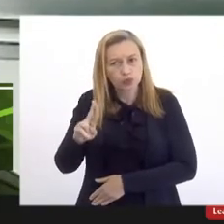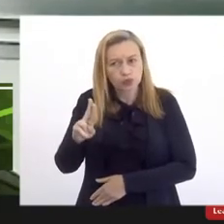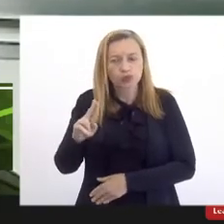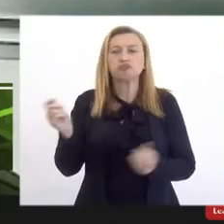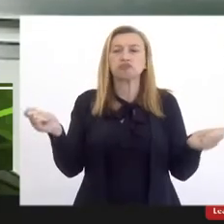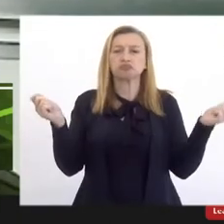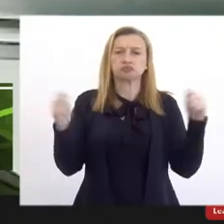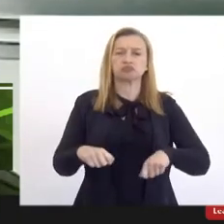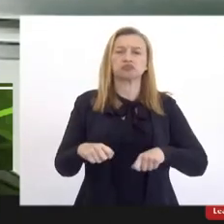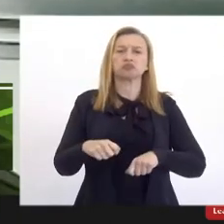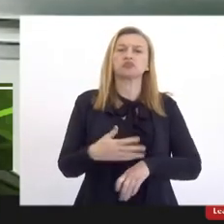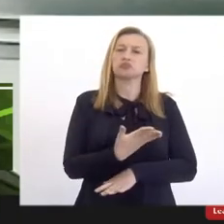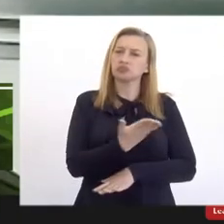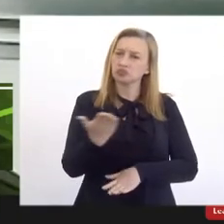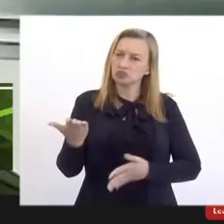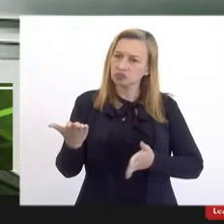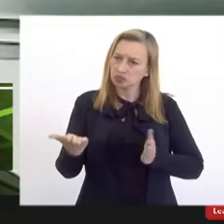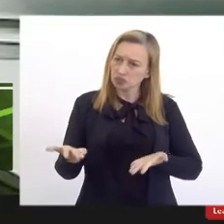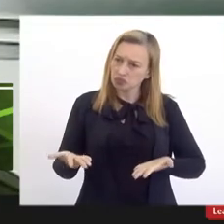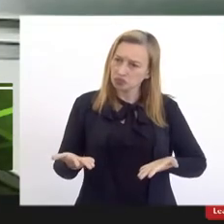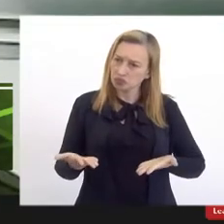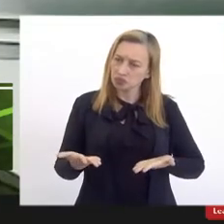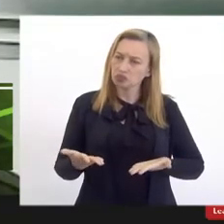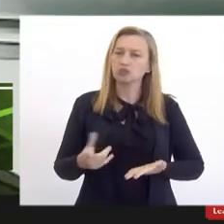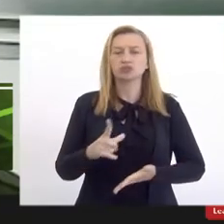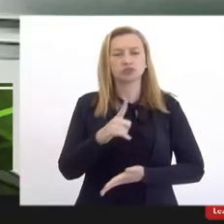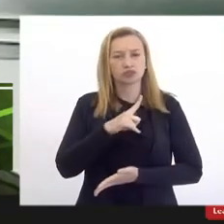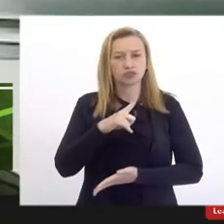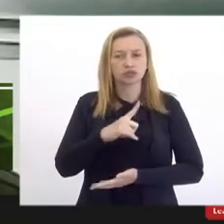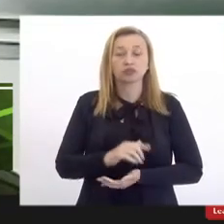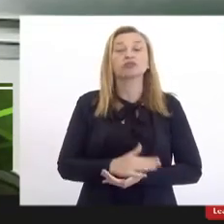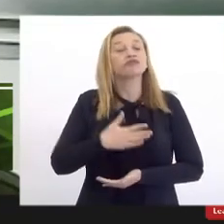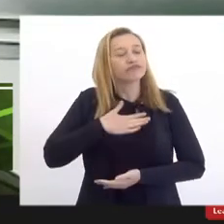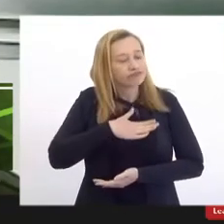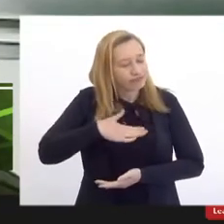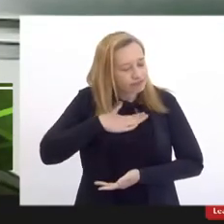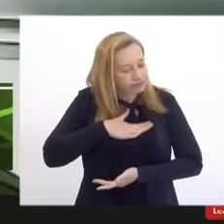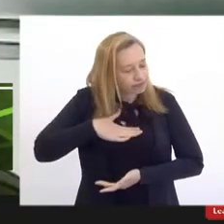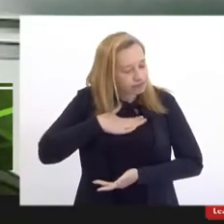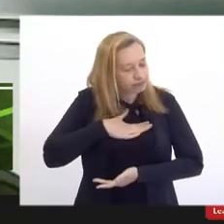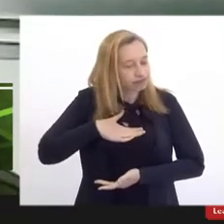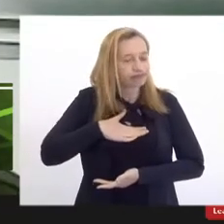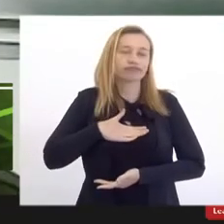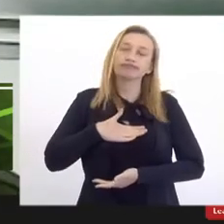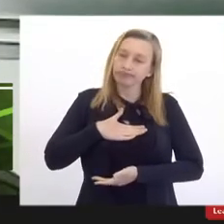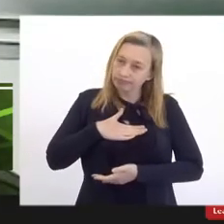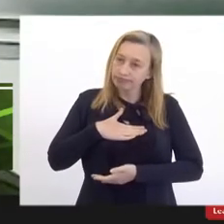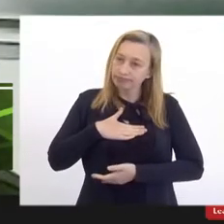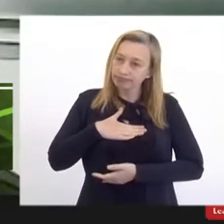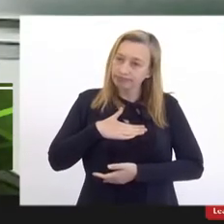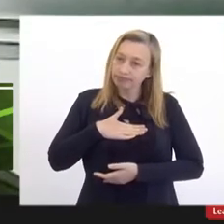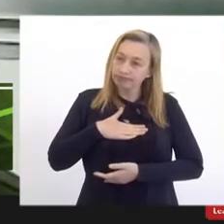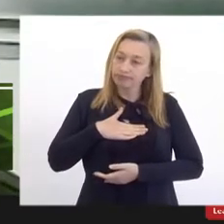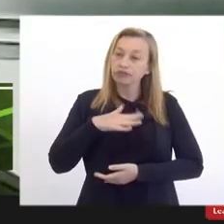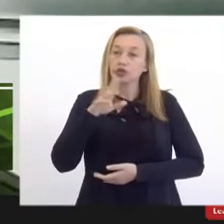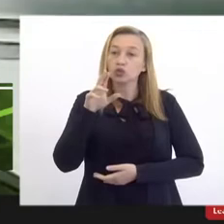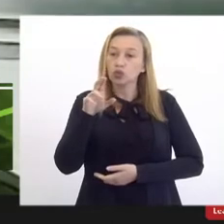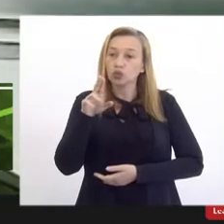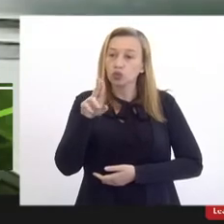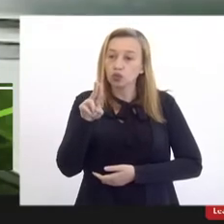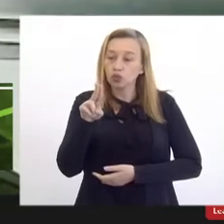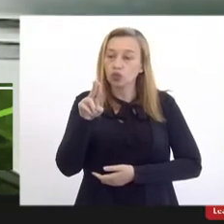potencial que elas carregam. e gostaria muito que a nossa UESO,